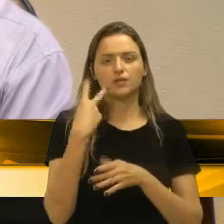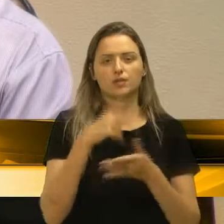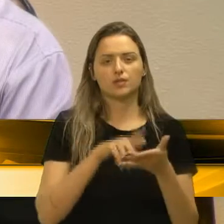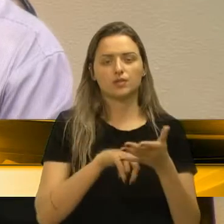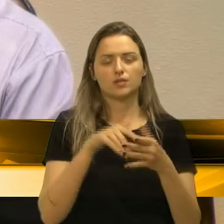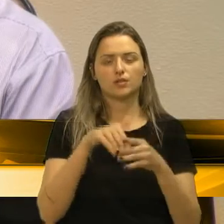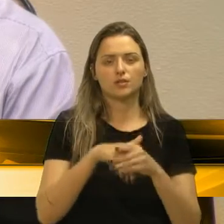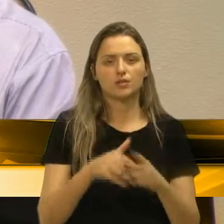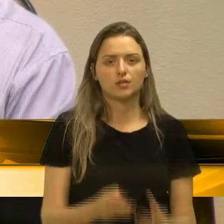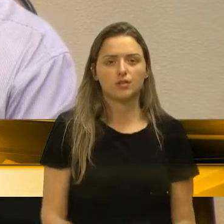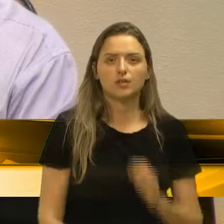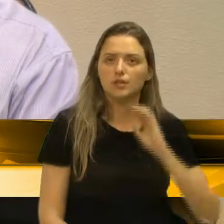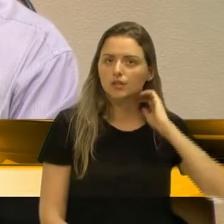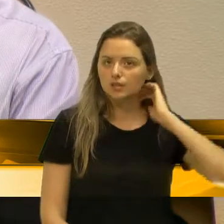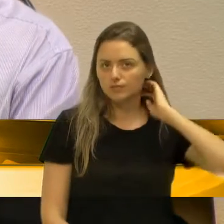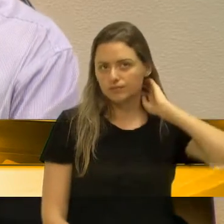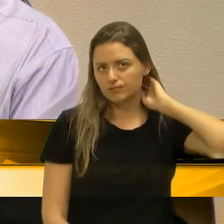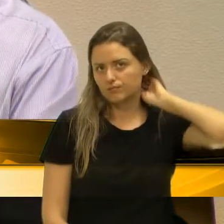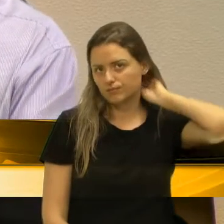Os vereadores que registrem seus votos.